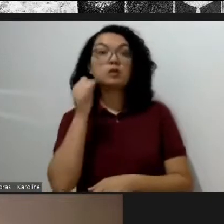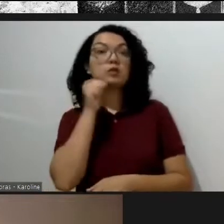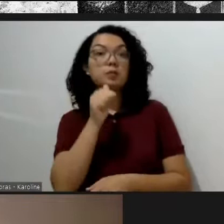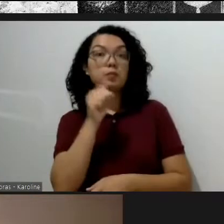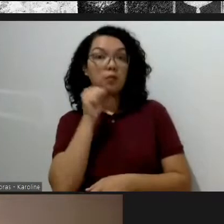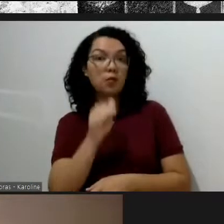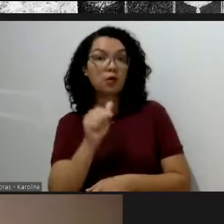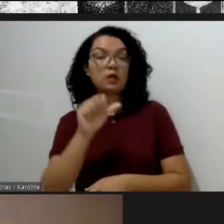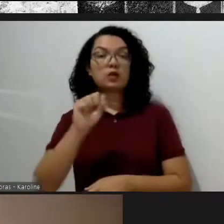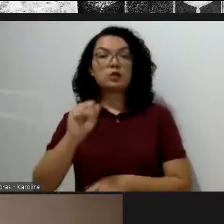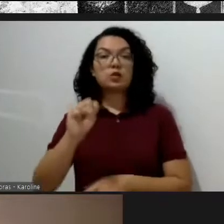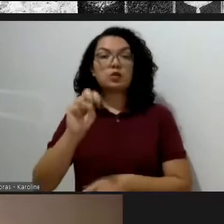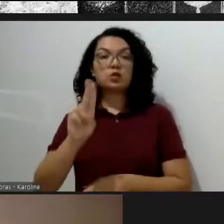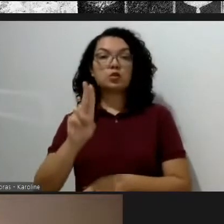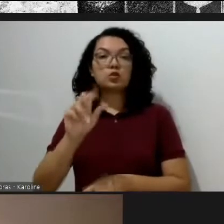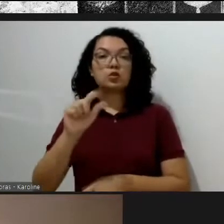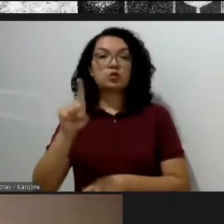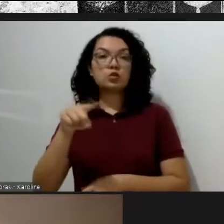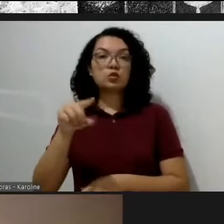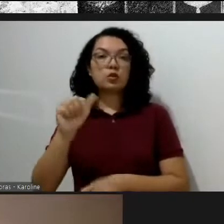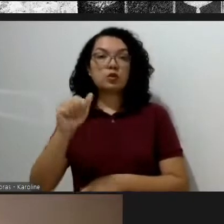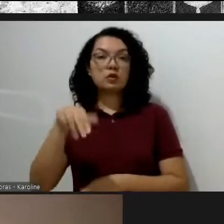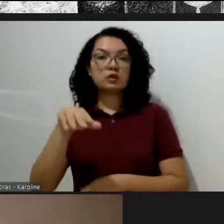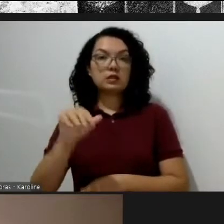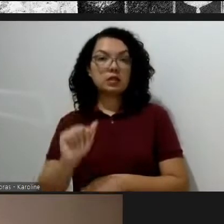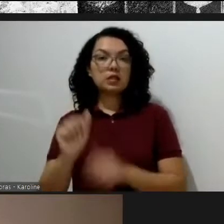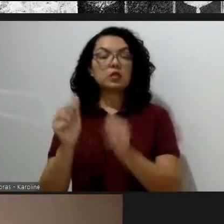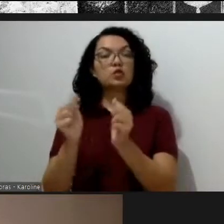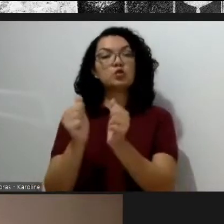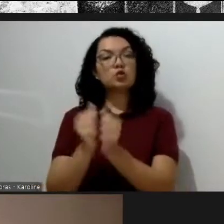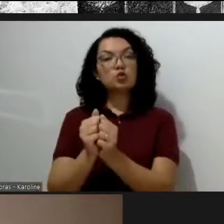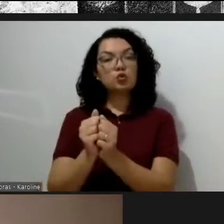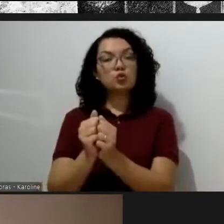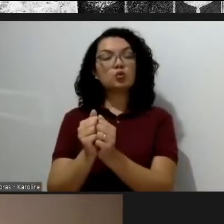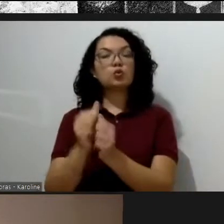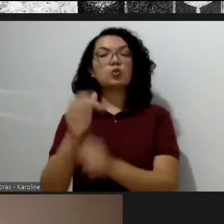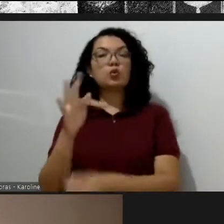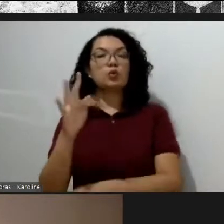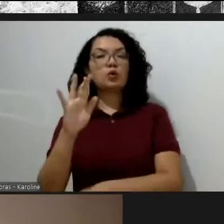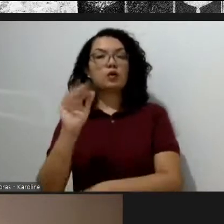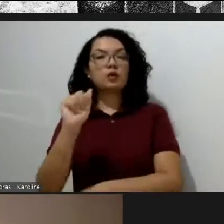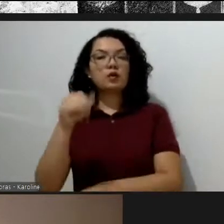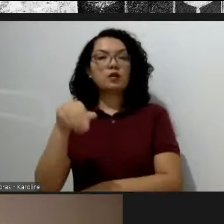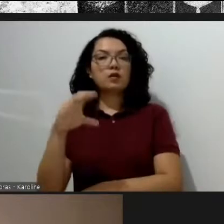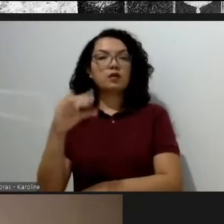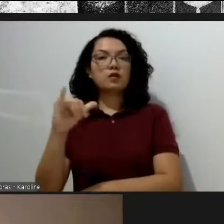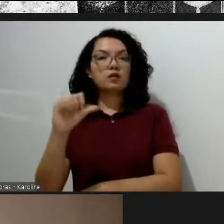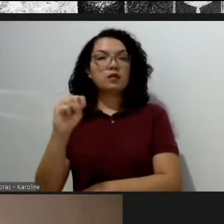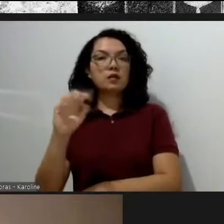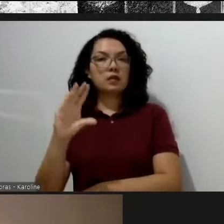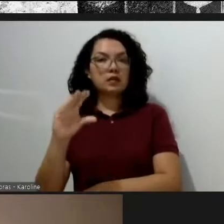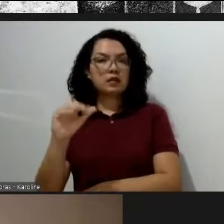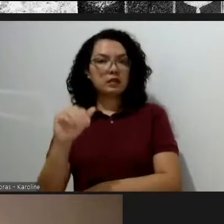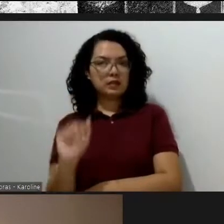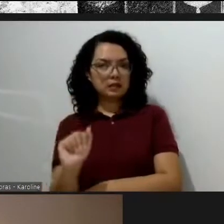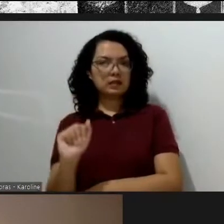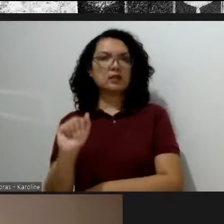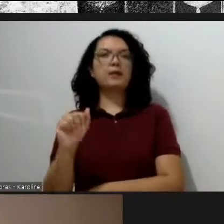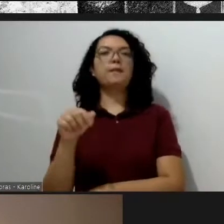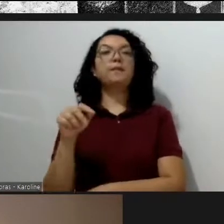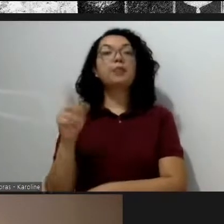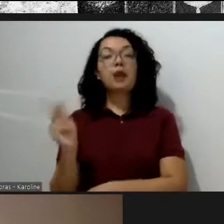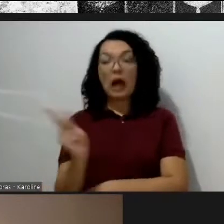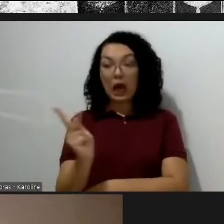Astabu Ruaga. Recentemente, junto a Smilane Radic e Cecília Puga